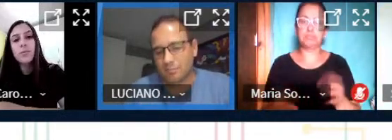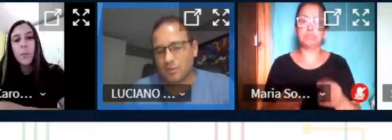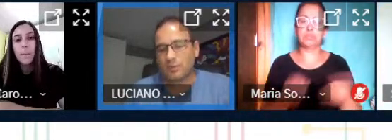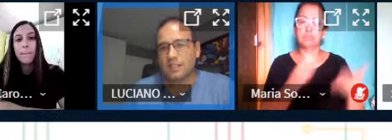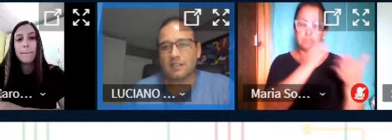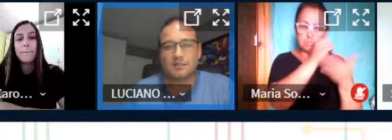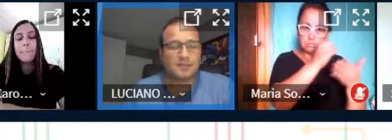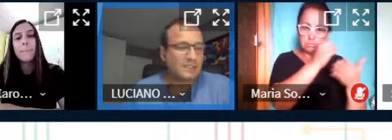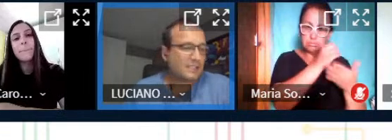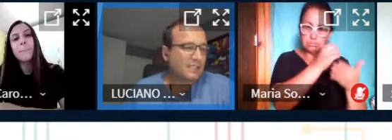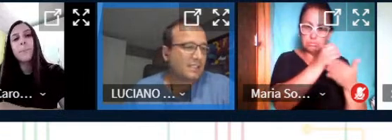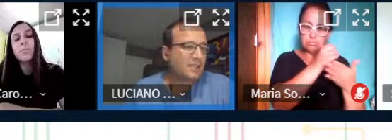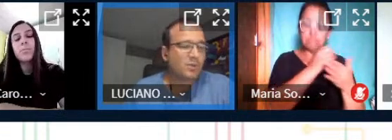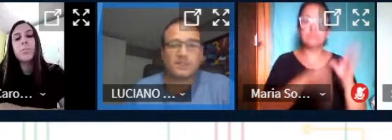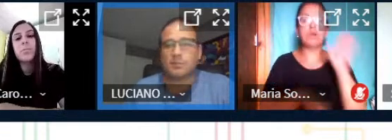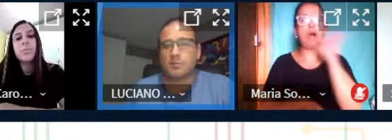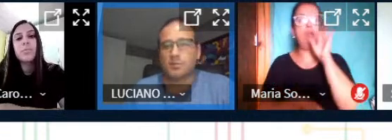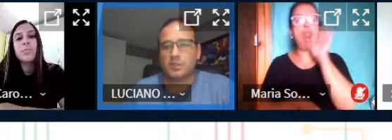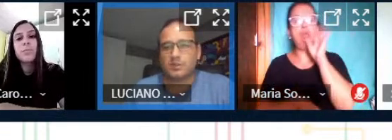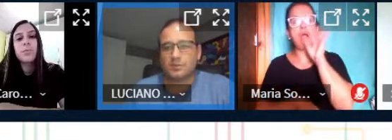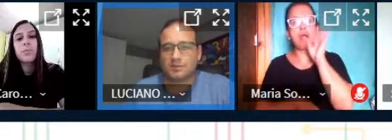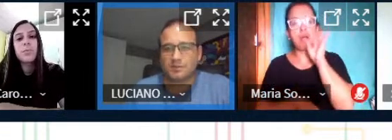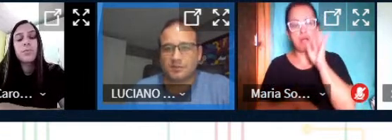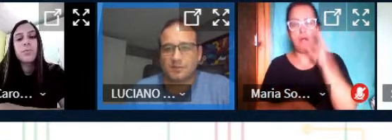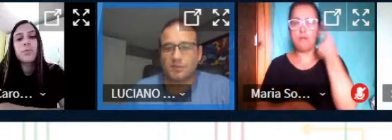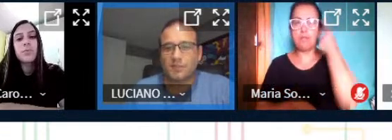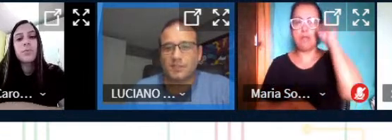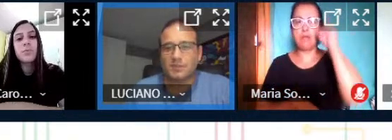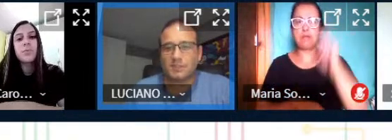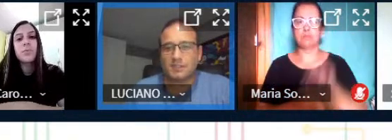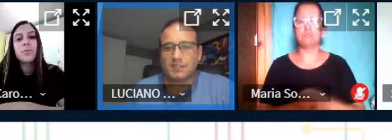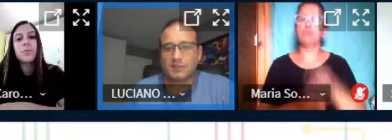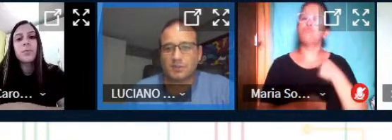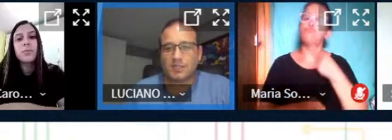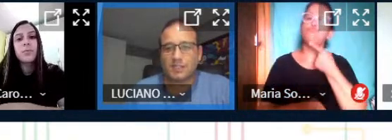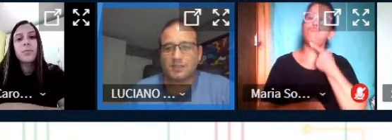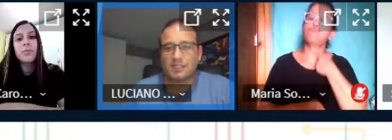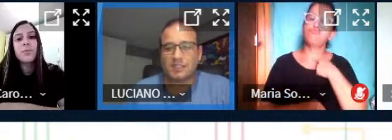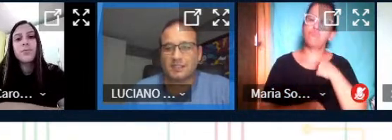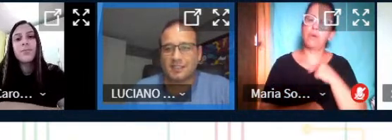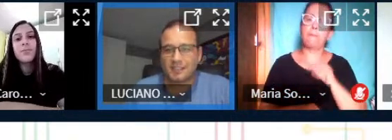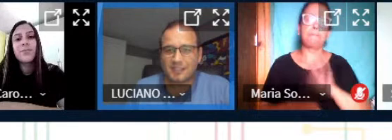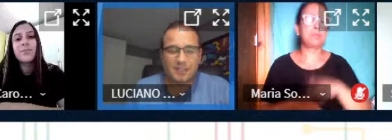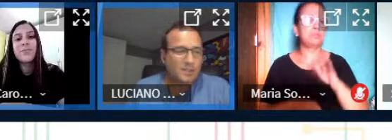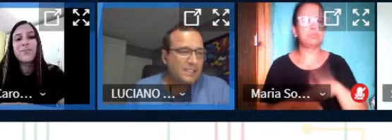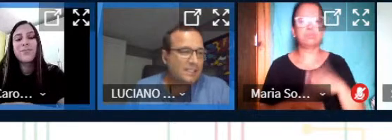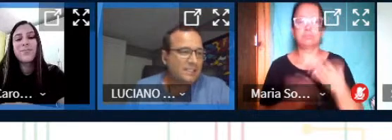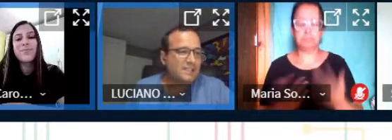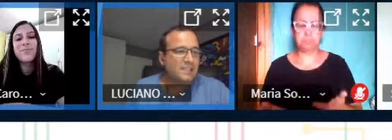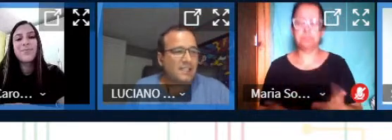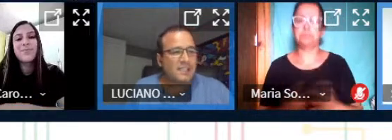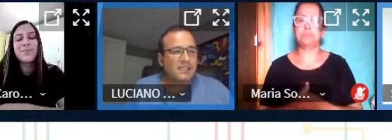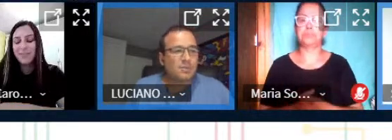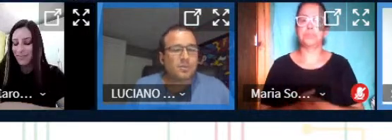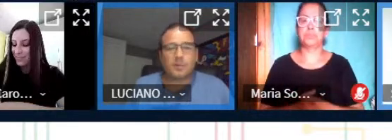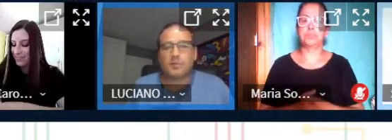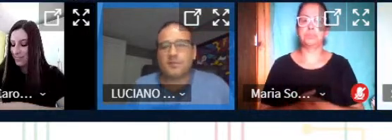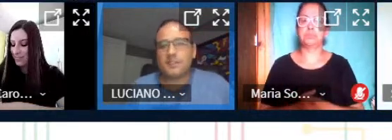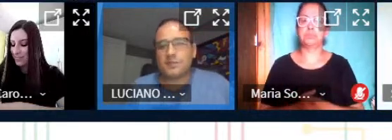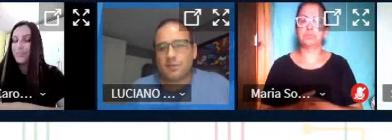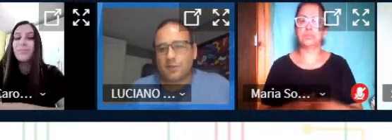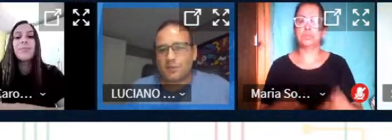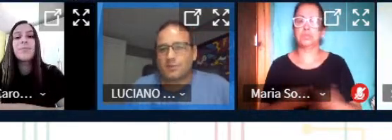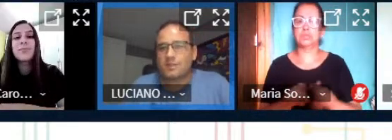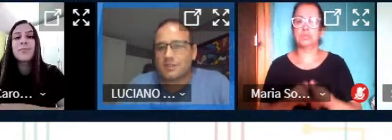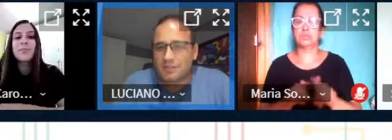ideia muito legal eu gostei muito do vídeo que vocês construíram e eu até queria citar ali que o